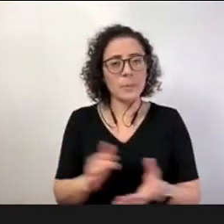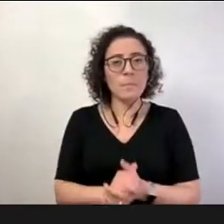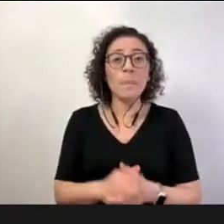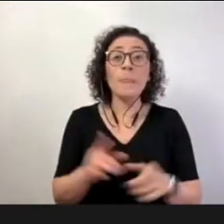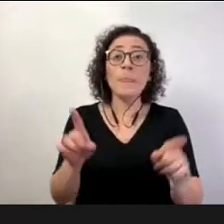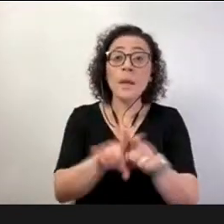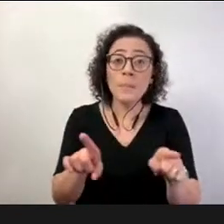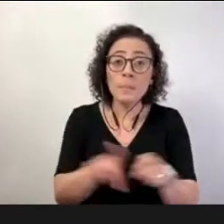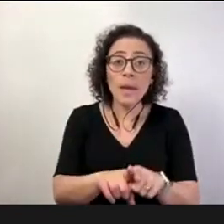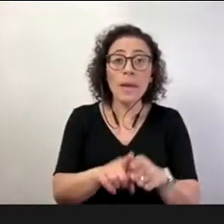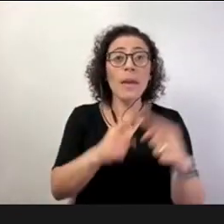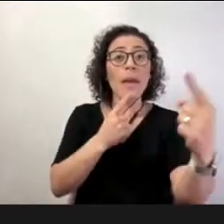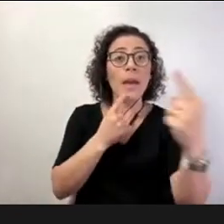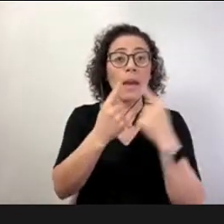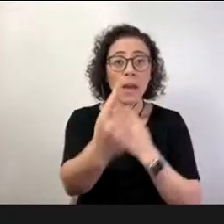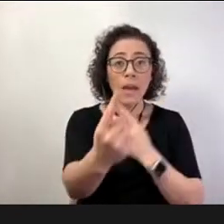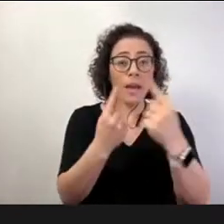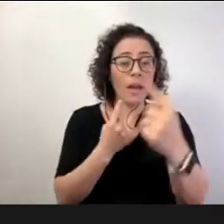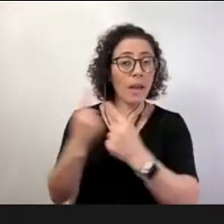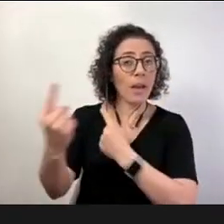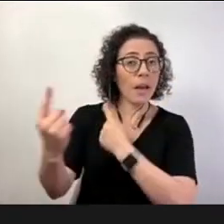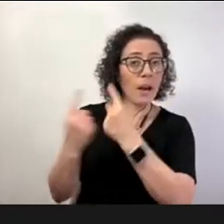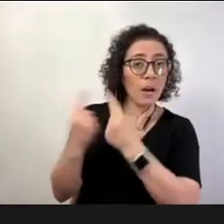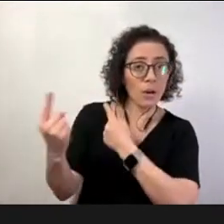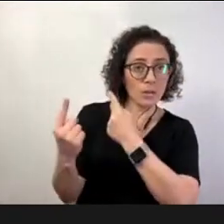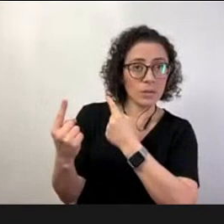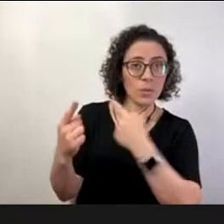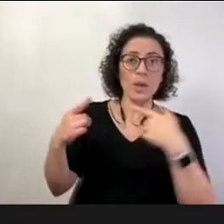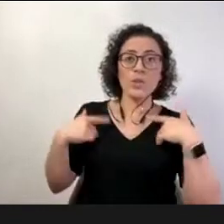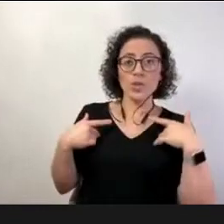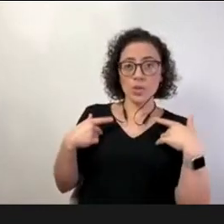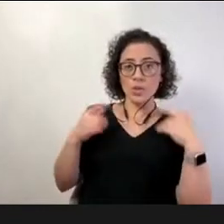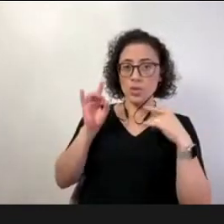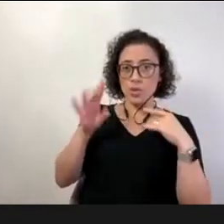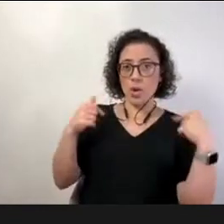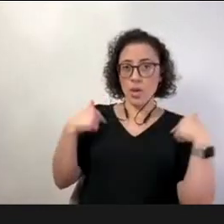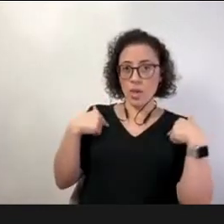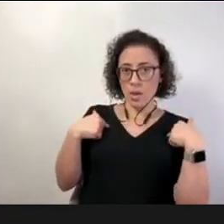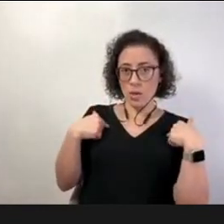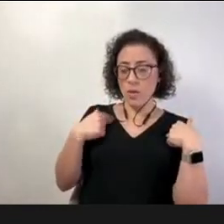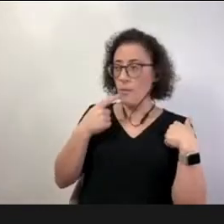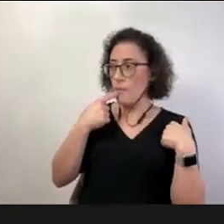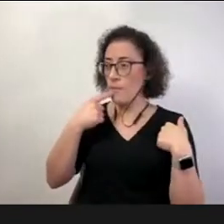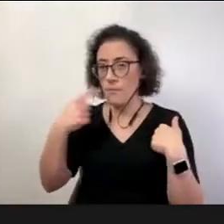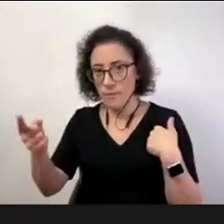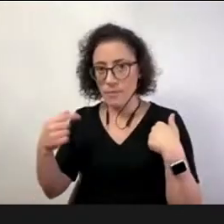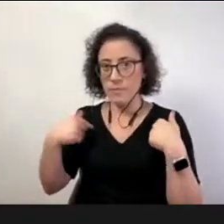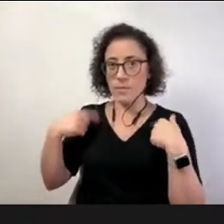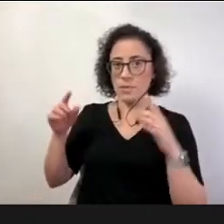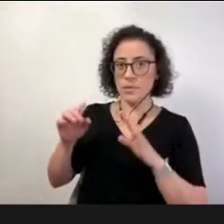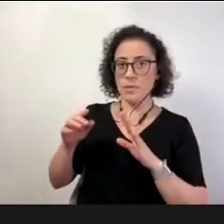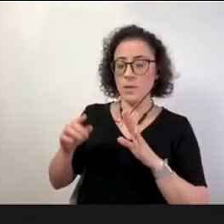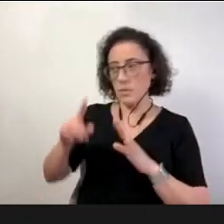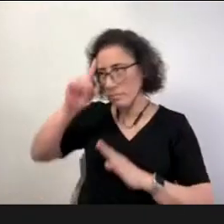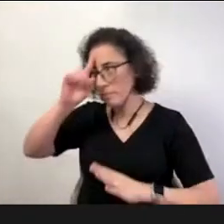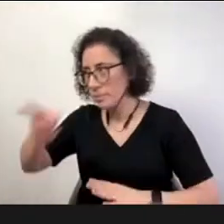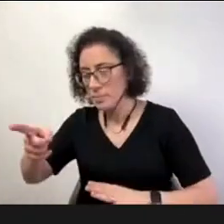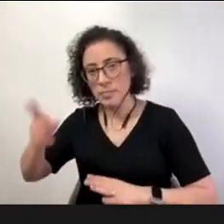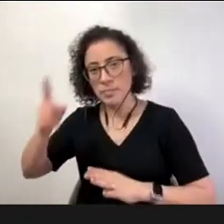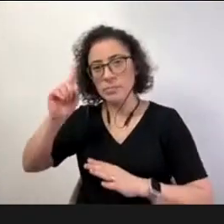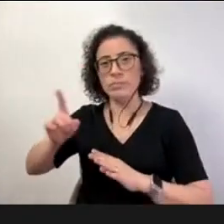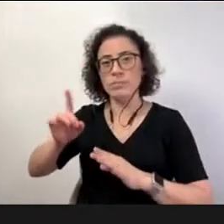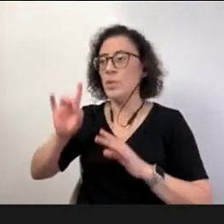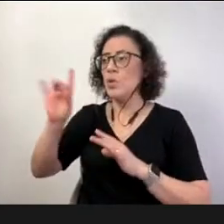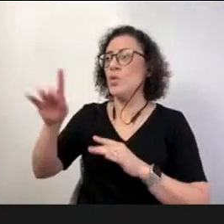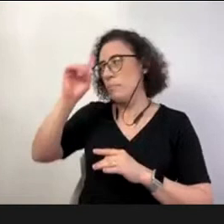intensa contínua como é que eu faço tá eu tô colocando tô trazendo orientações mas tá atendendo a necessidade dos meus docentes dos